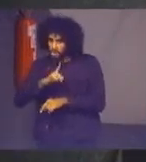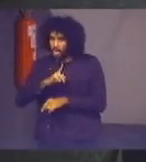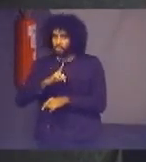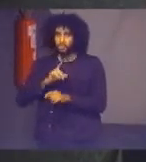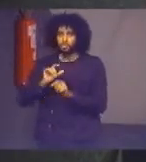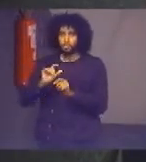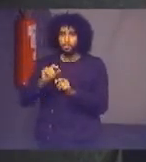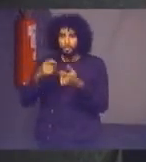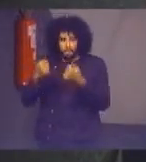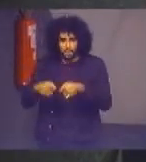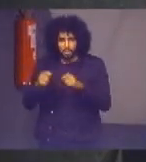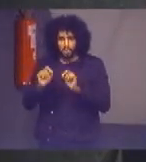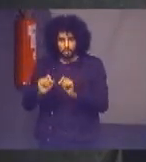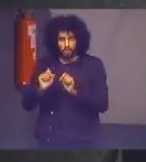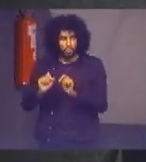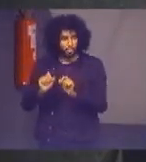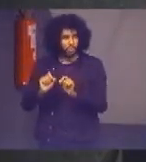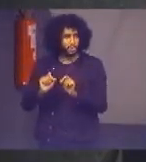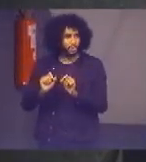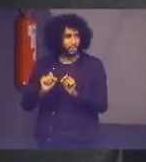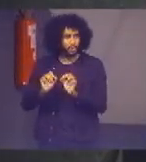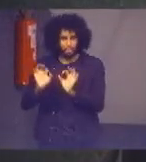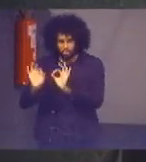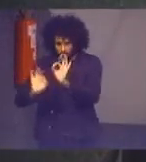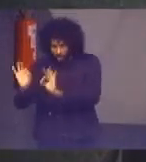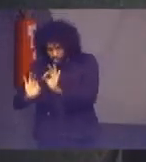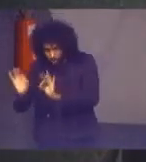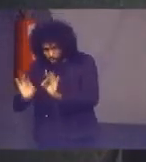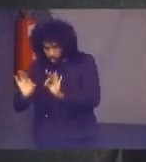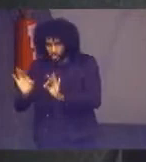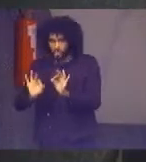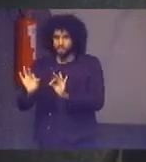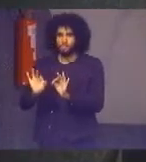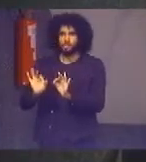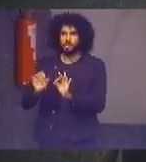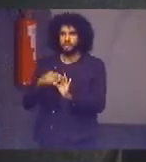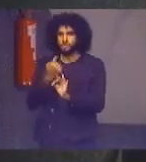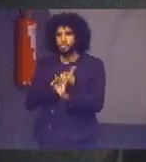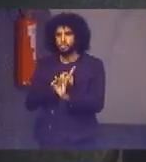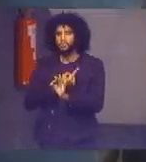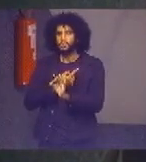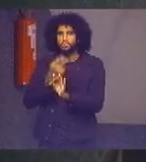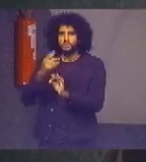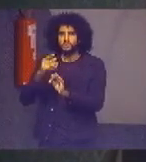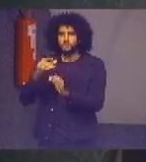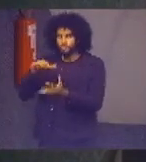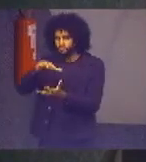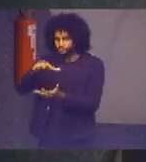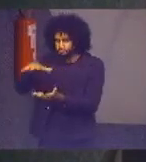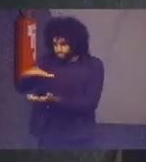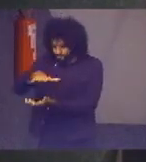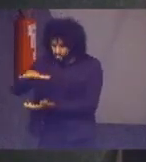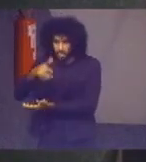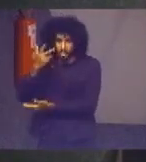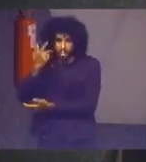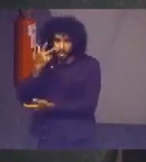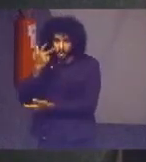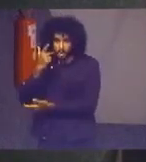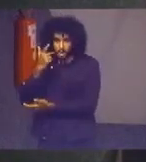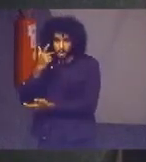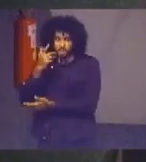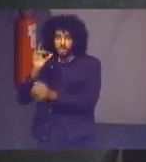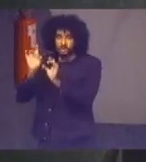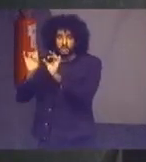necessidade de gerirmos os escassos recursos que temos à disposição em especial